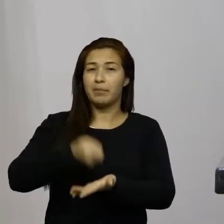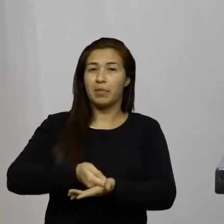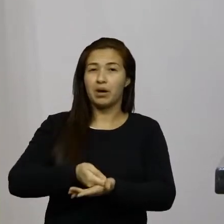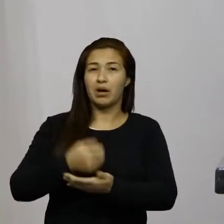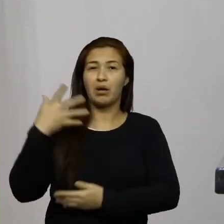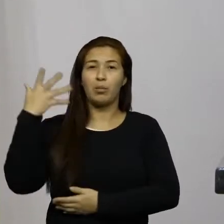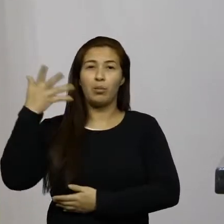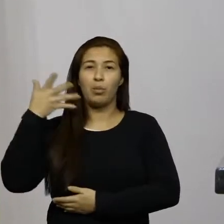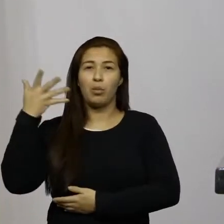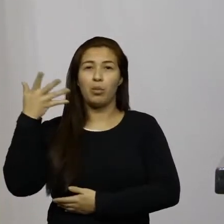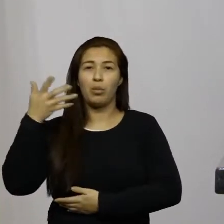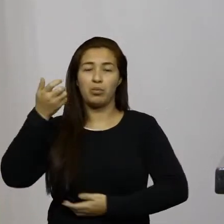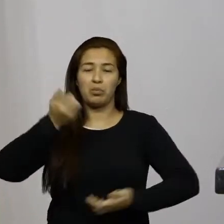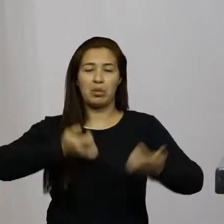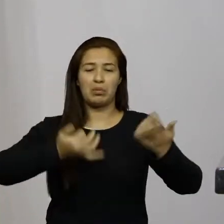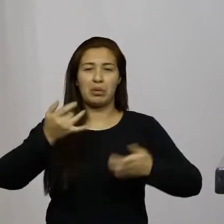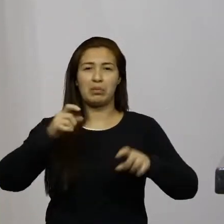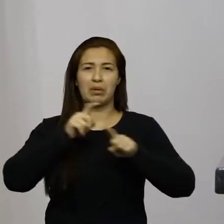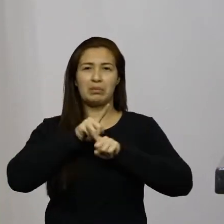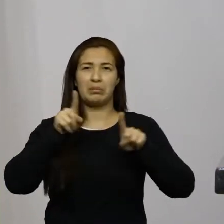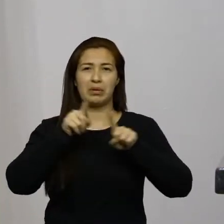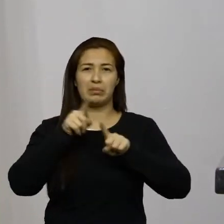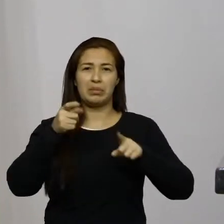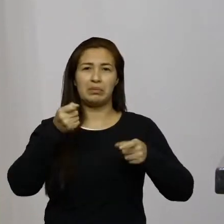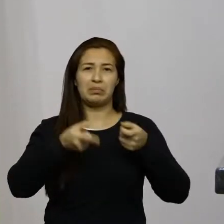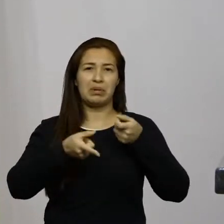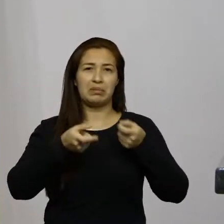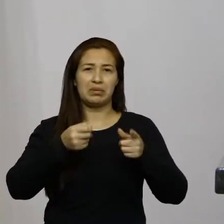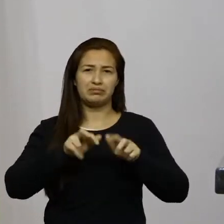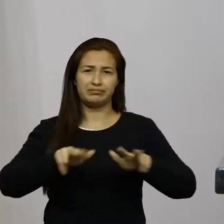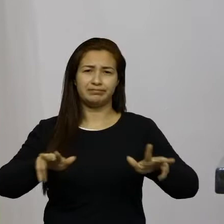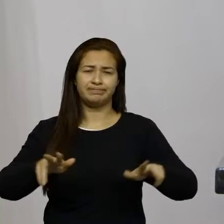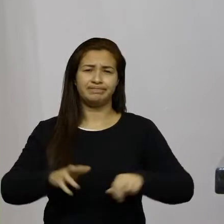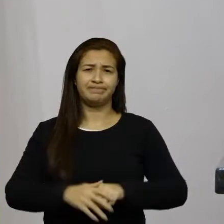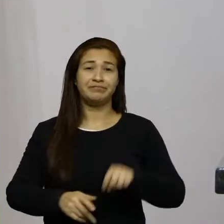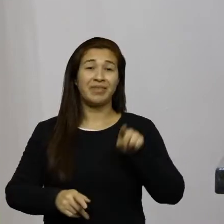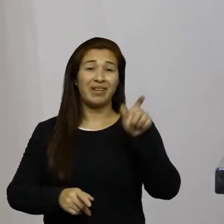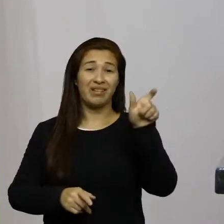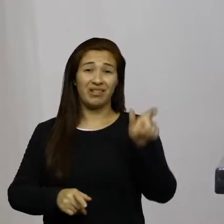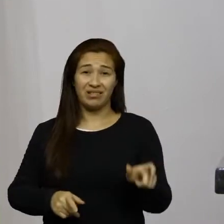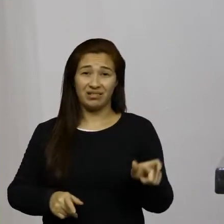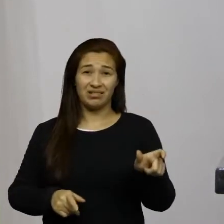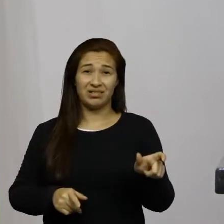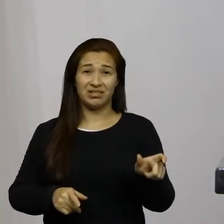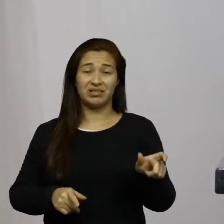imbecibilidade ministro Chandão imbecil é o senhor